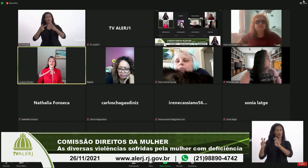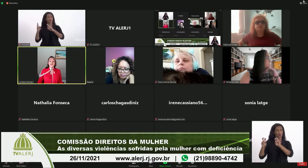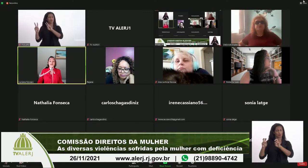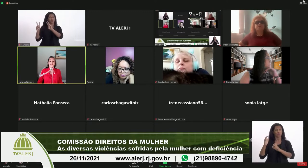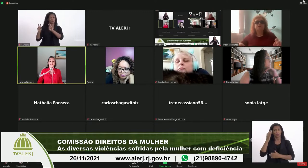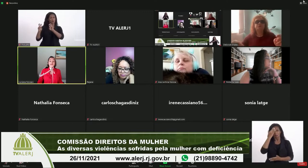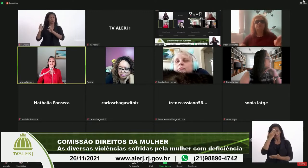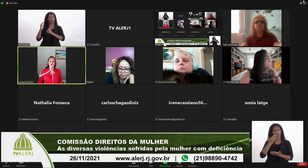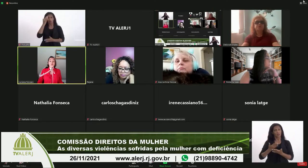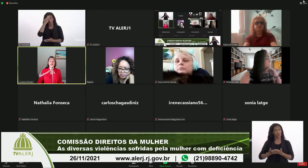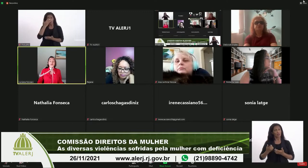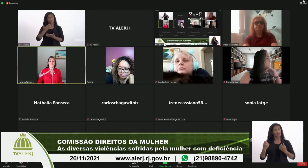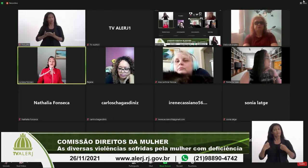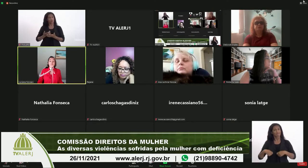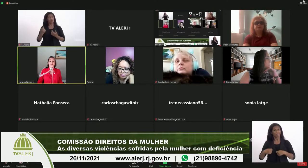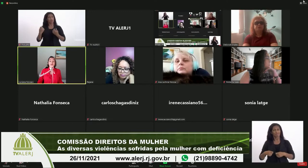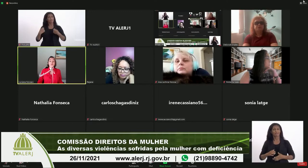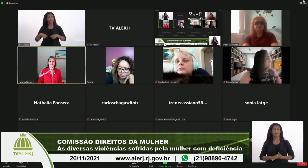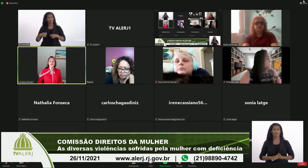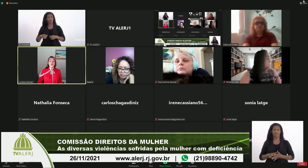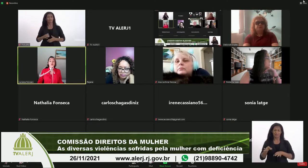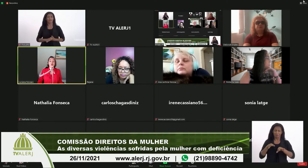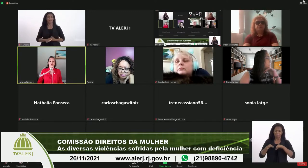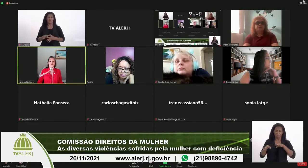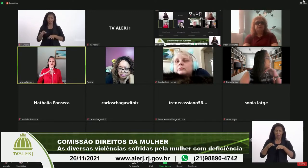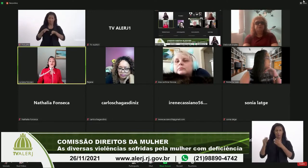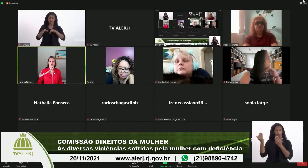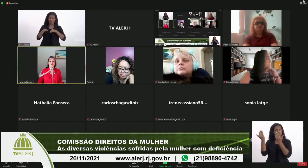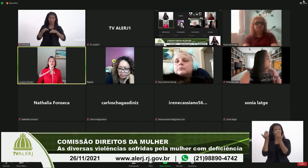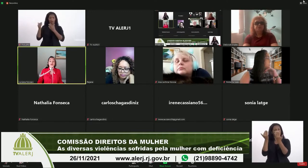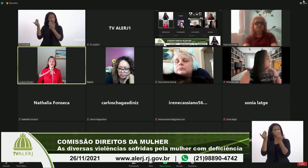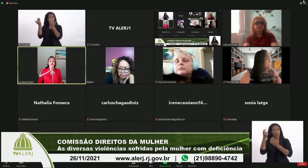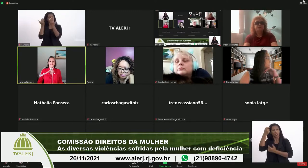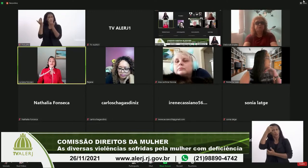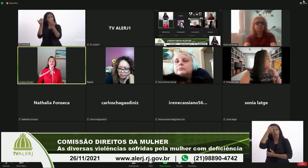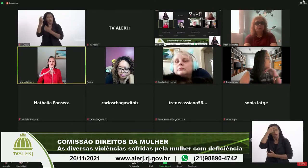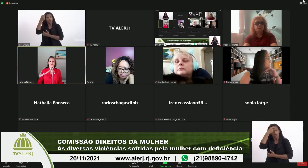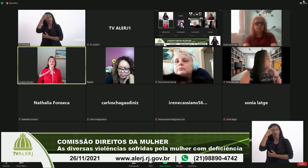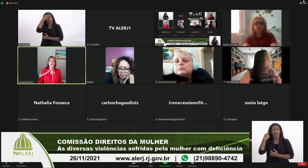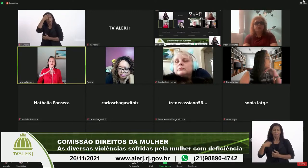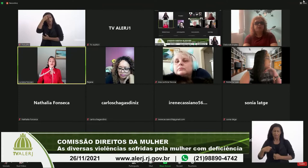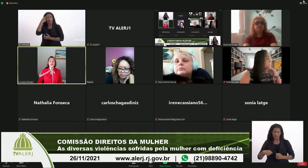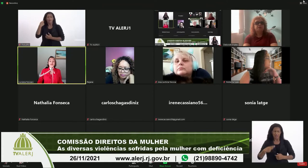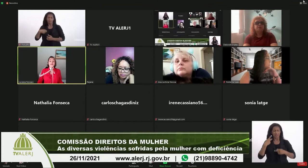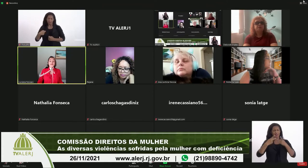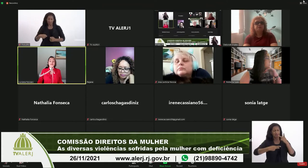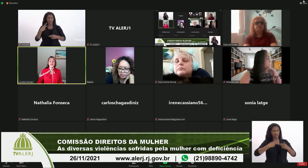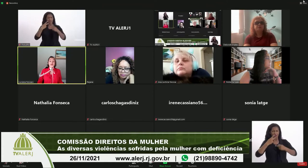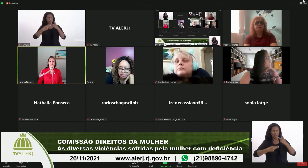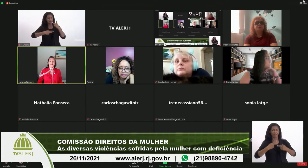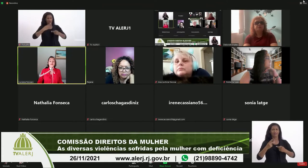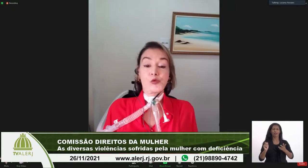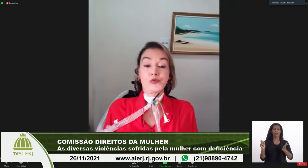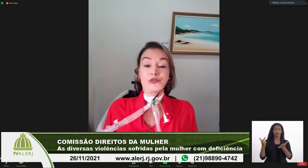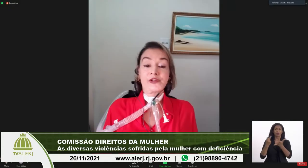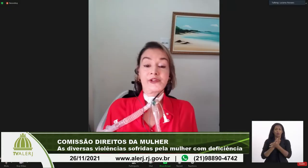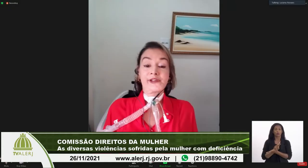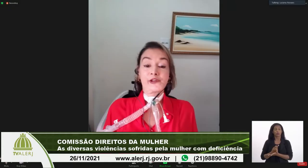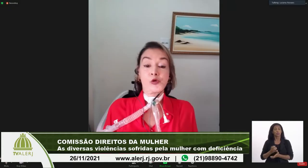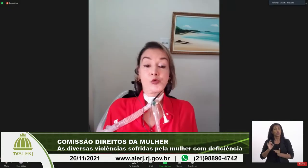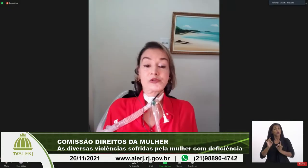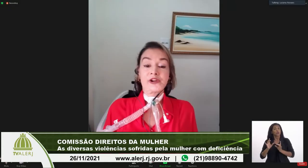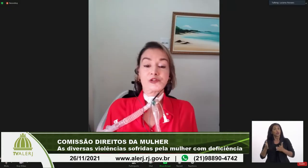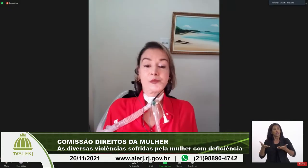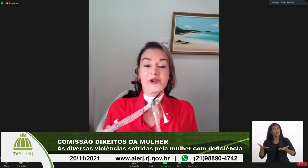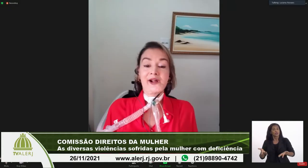mulher tem que ter um preparo psicológico e contar suas histórias porque assim vai conseguir